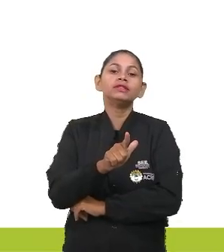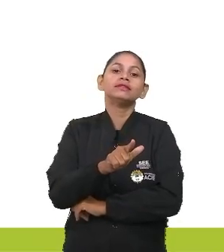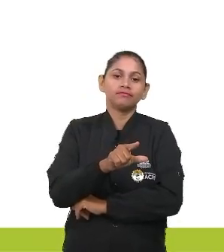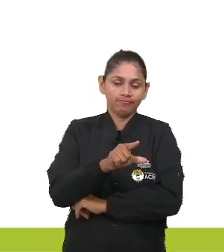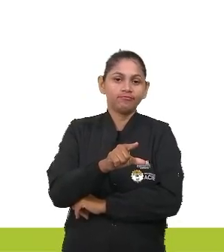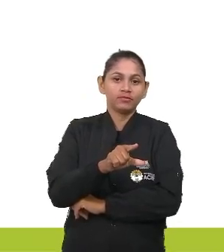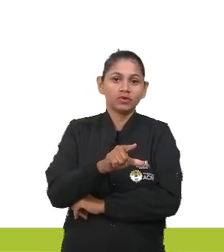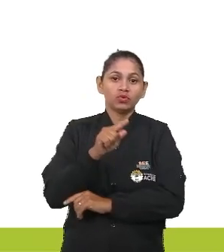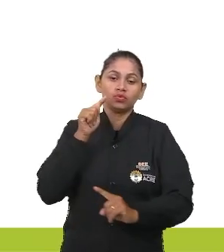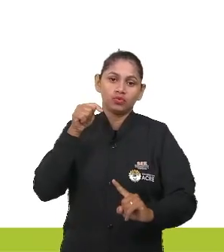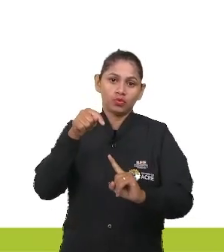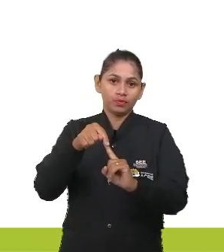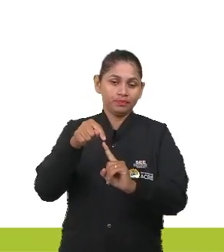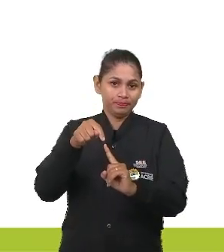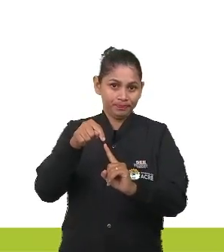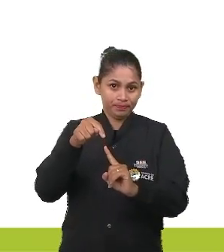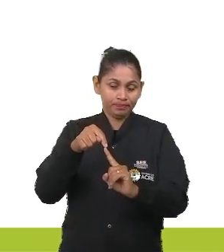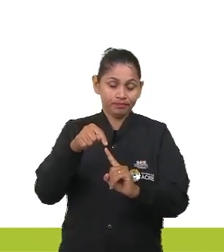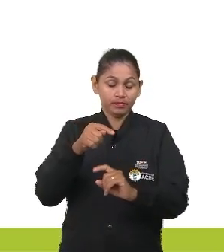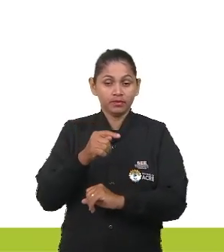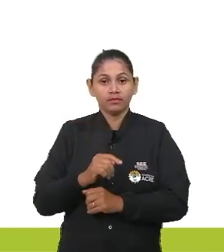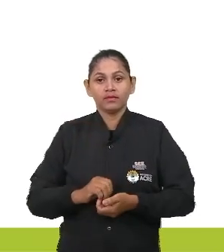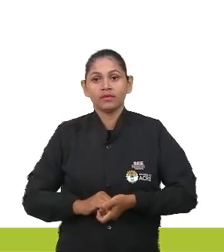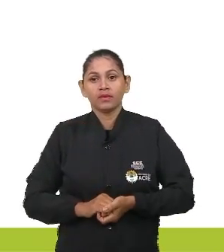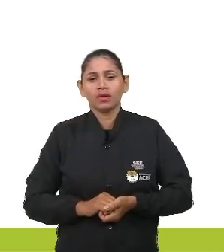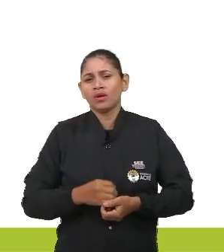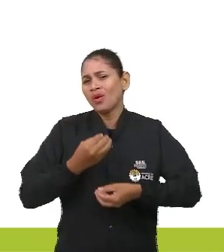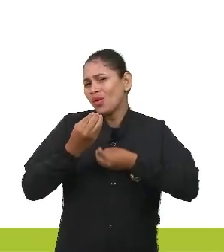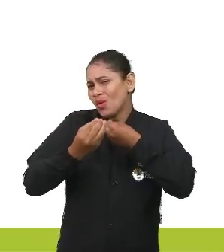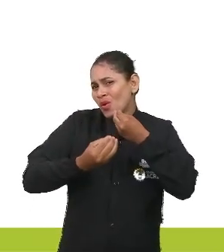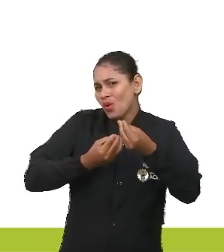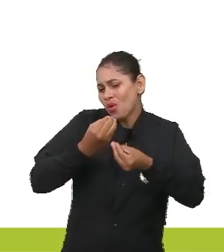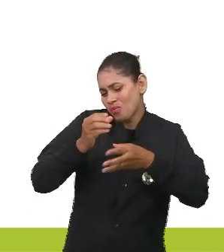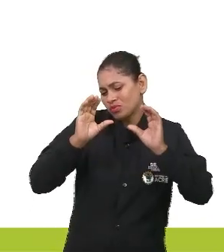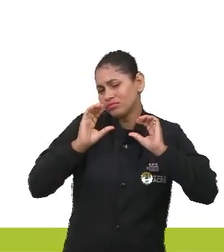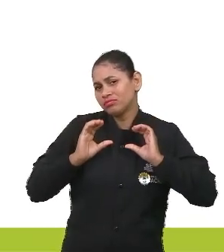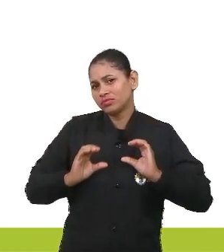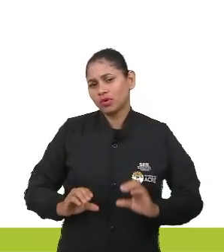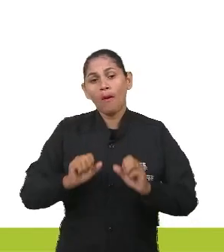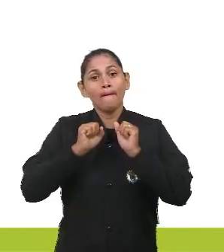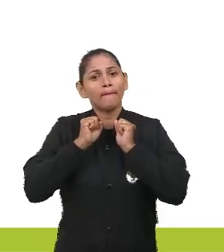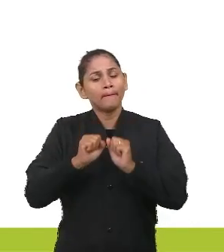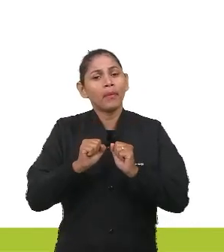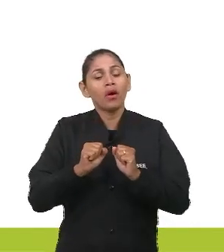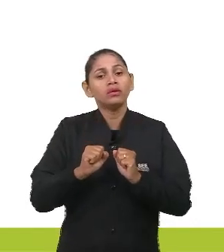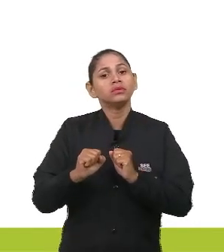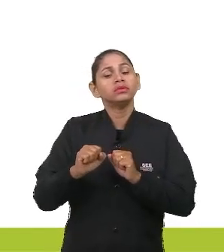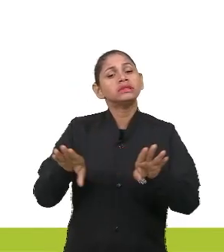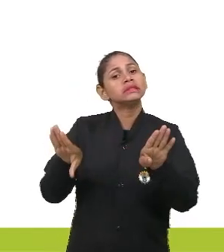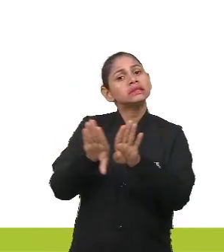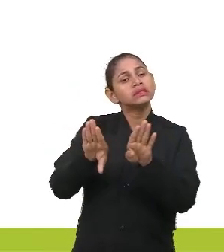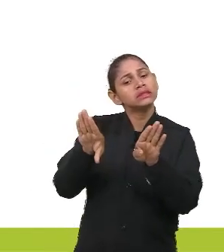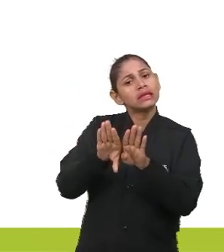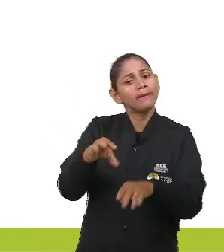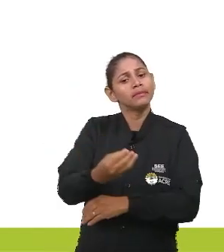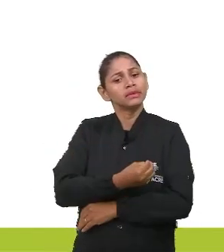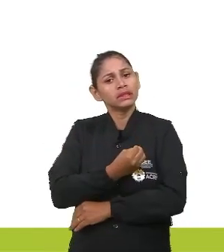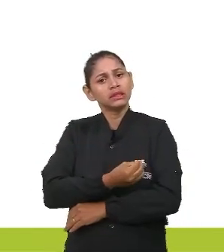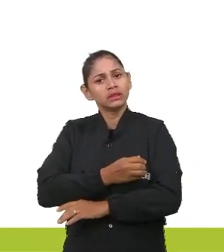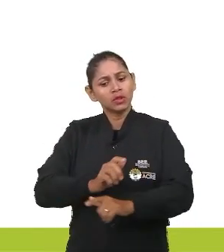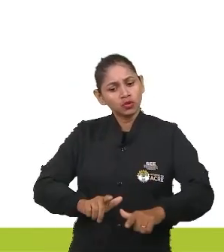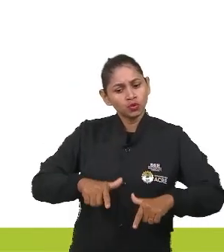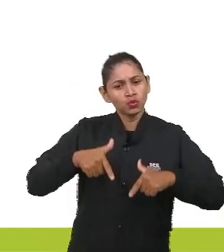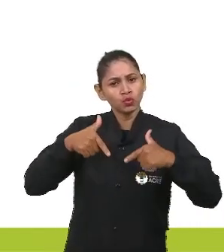marco legal. Por outro lado, como o cidadão pode também participar nesta luta